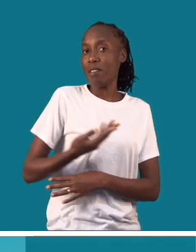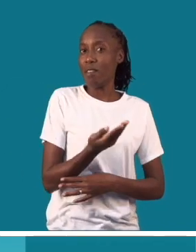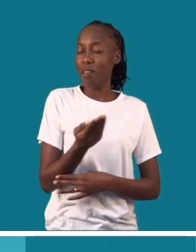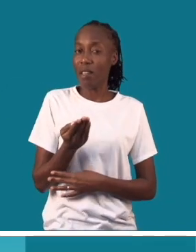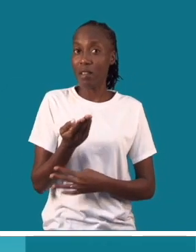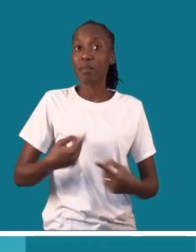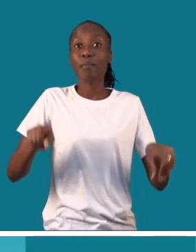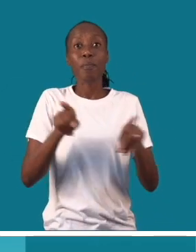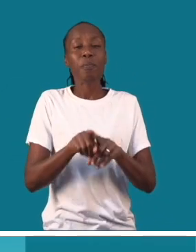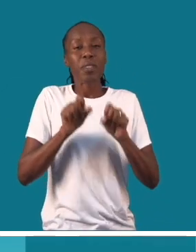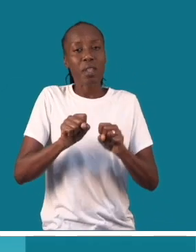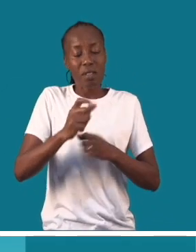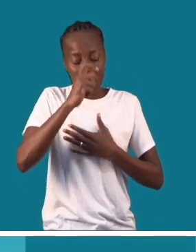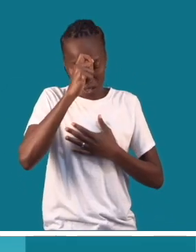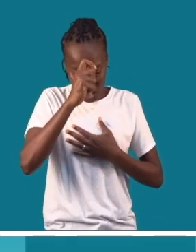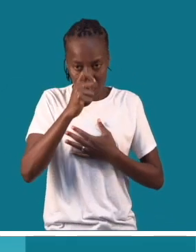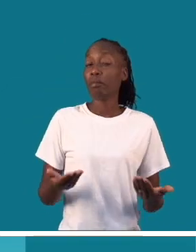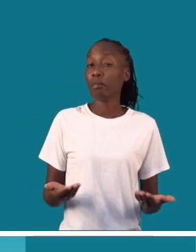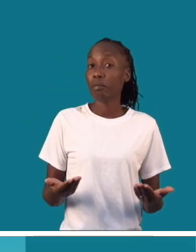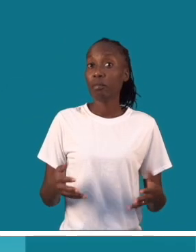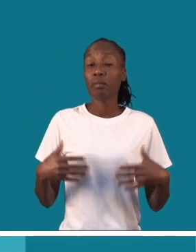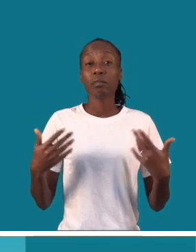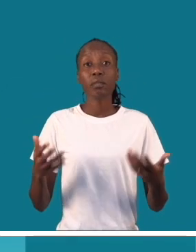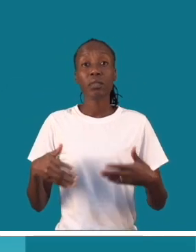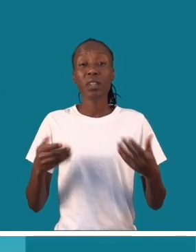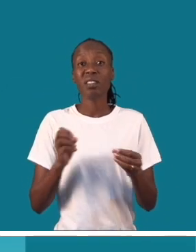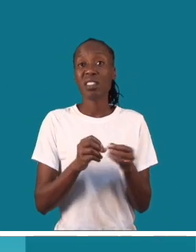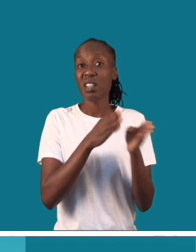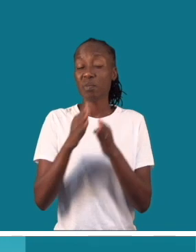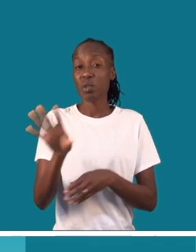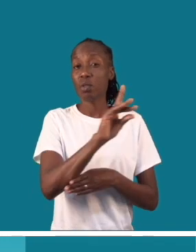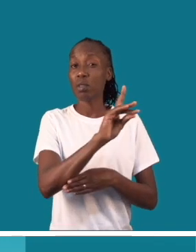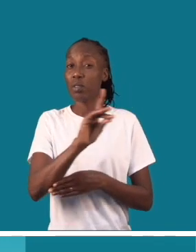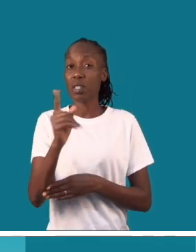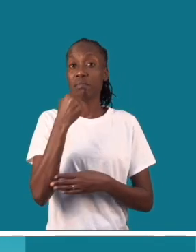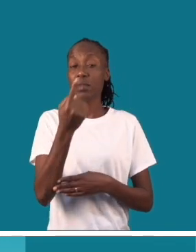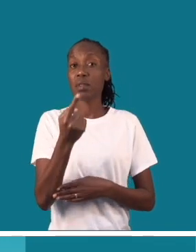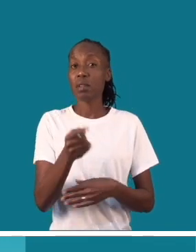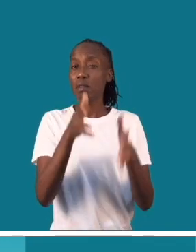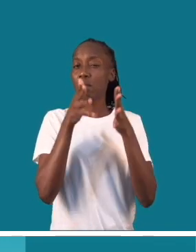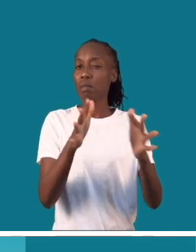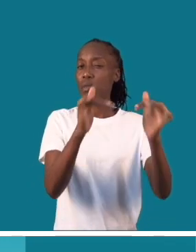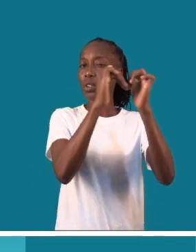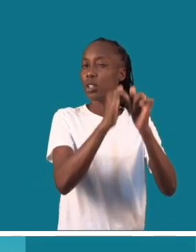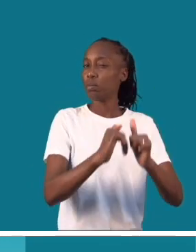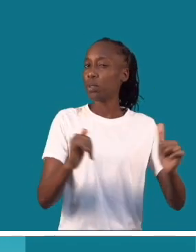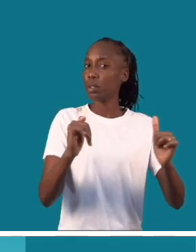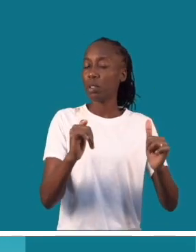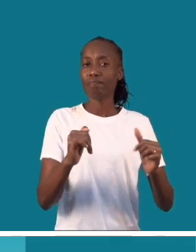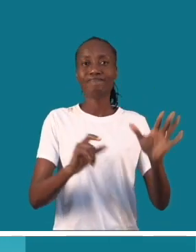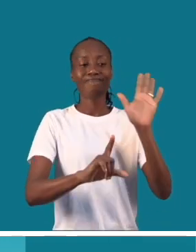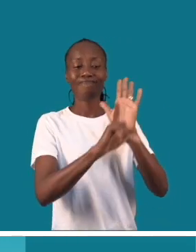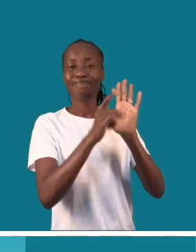serem respeitados os seus direitos. Não se trata de tratar as pessoas com deficiência de forma